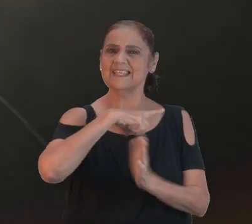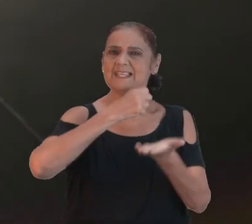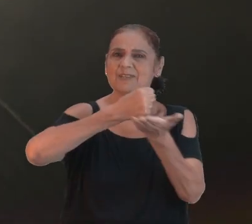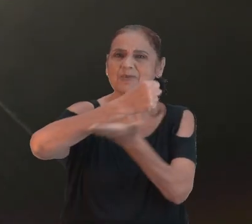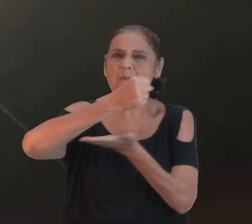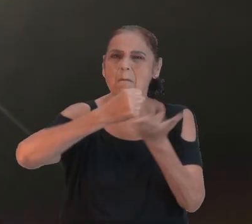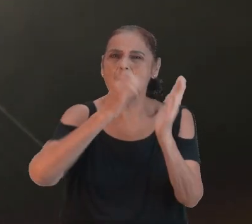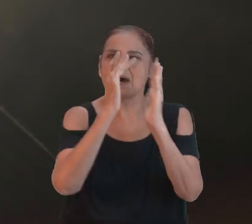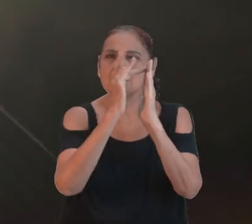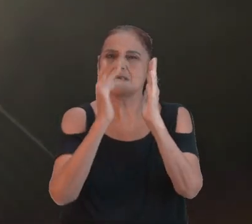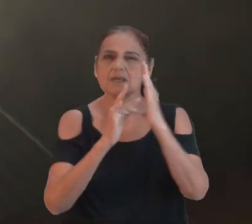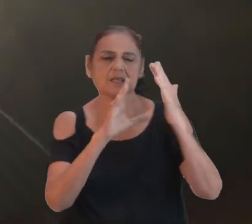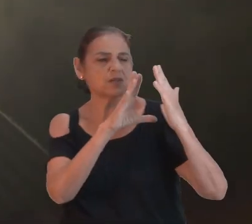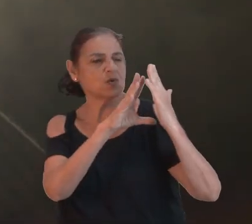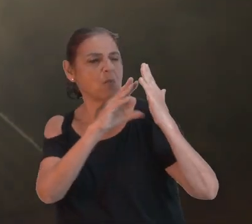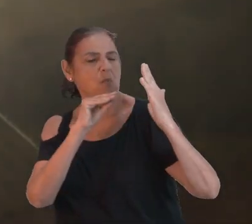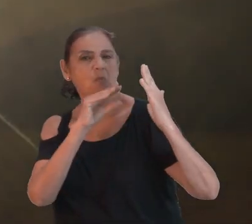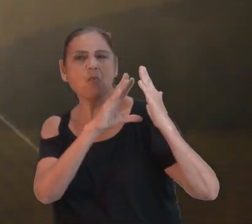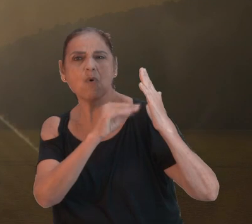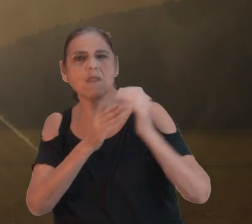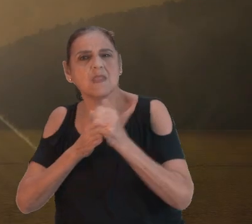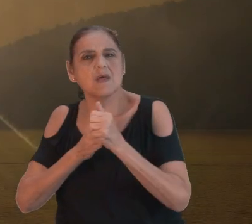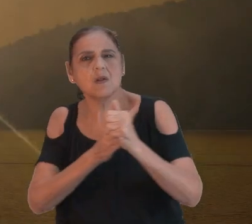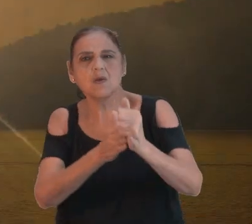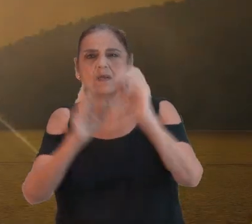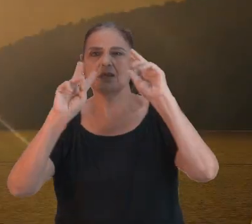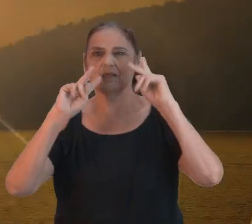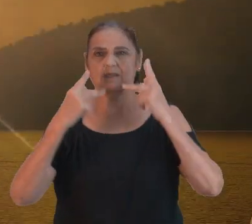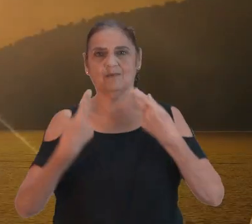modelo e guia da humanidade.